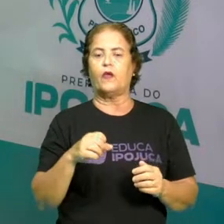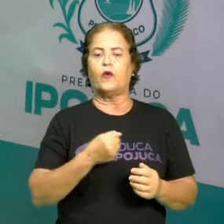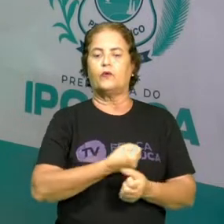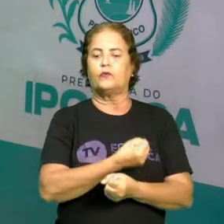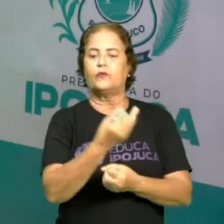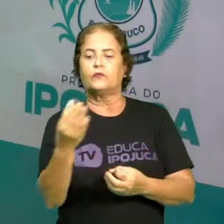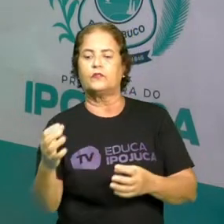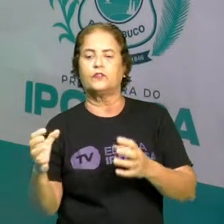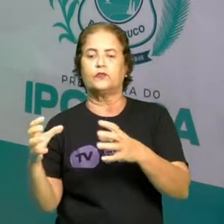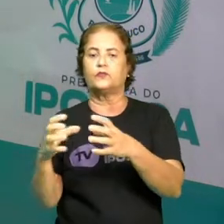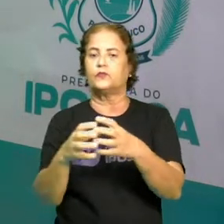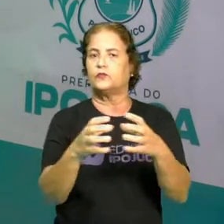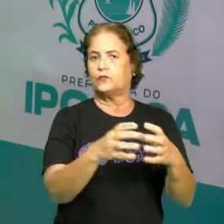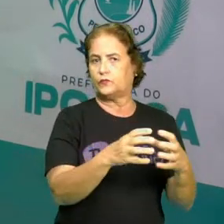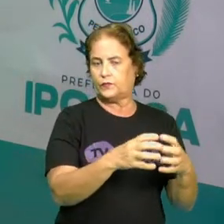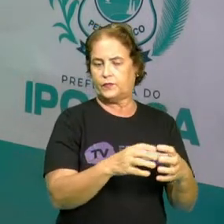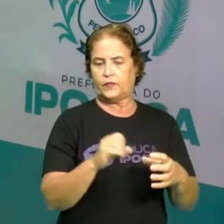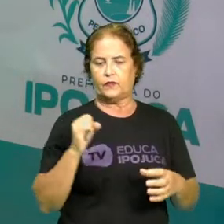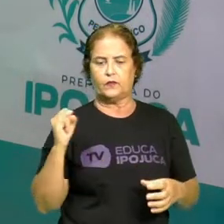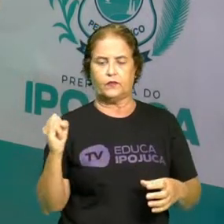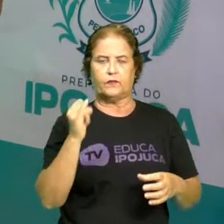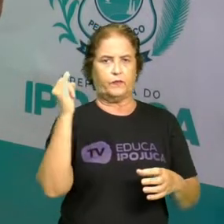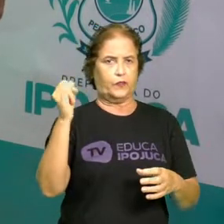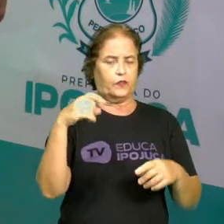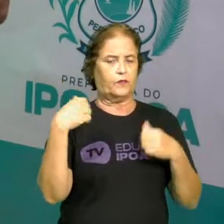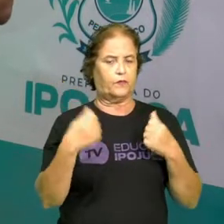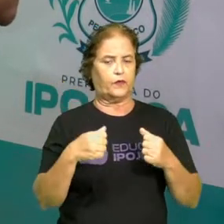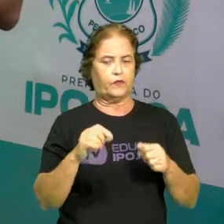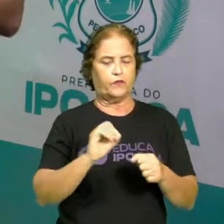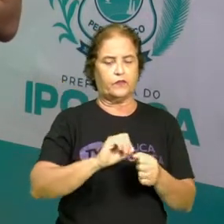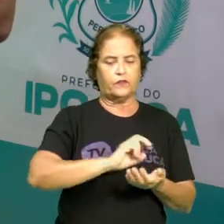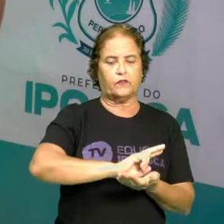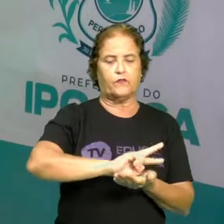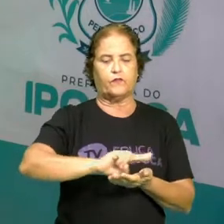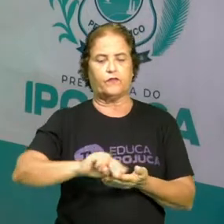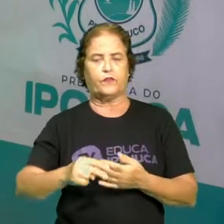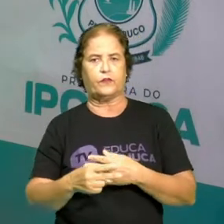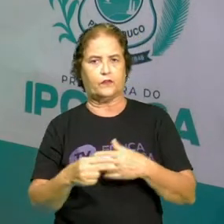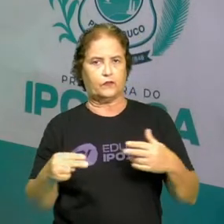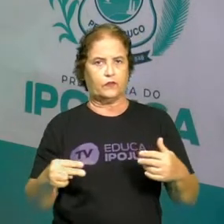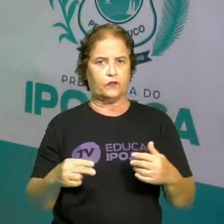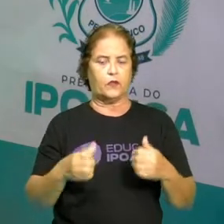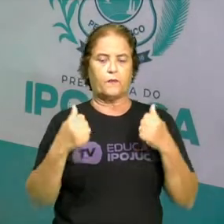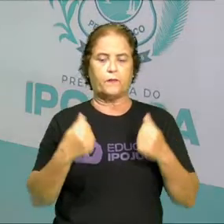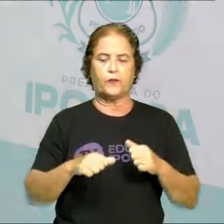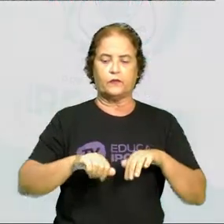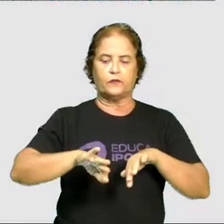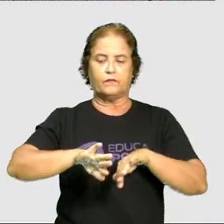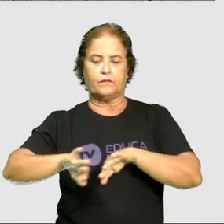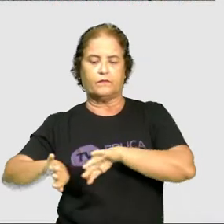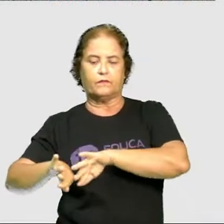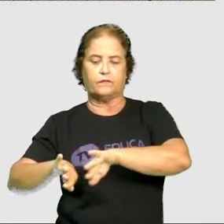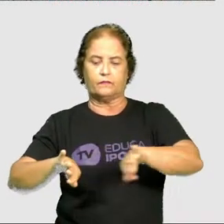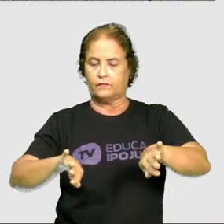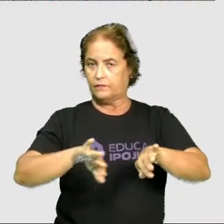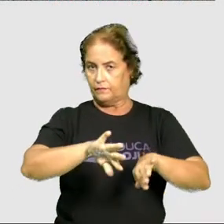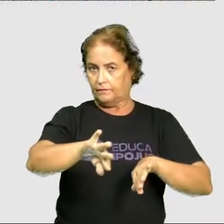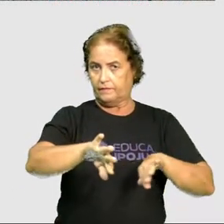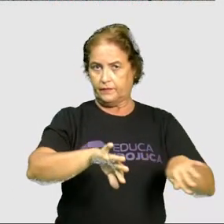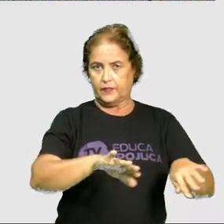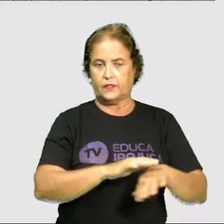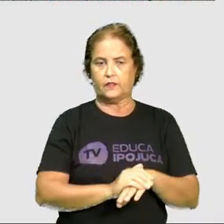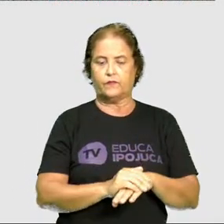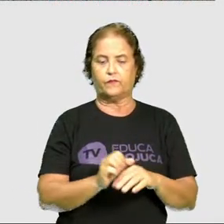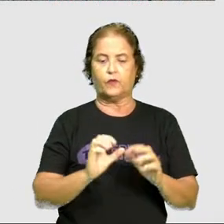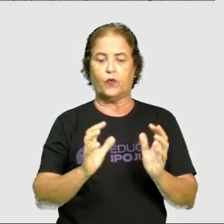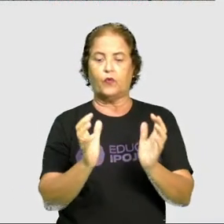agrupamento, ela é importante porque ela acontece de várias formas. Eu posso separar, né, do